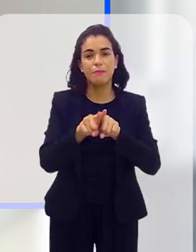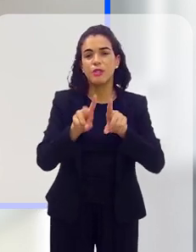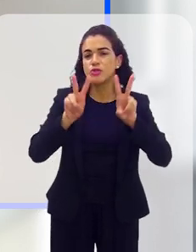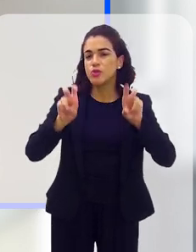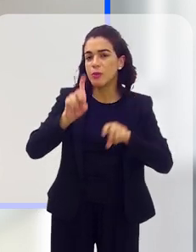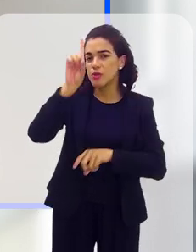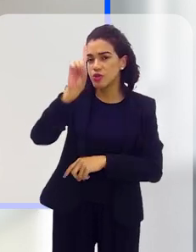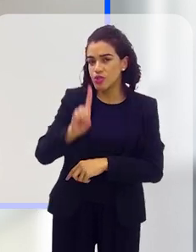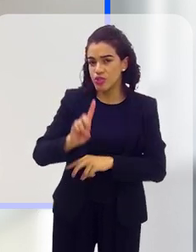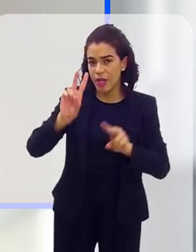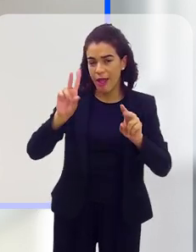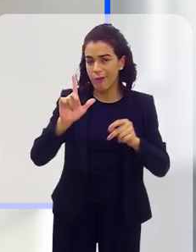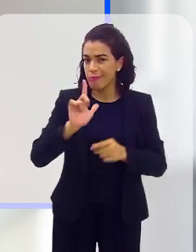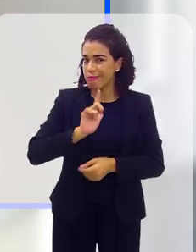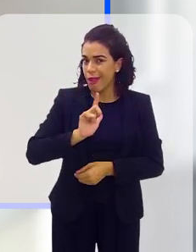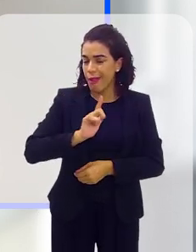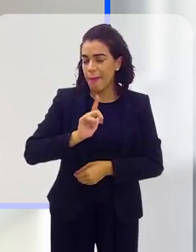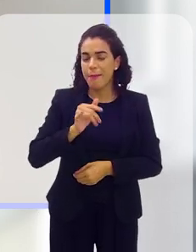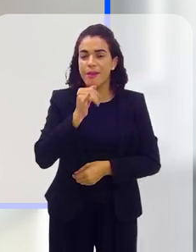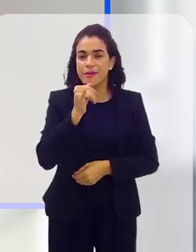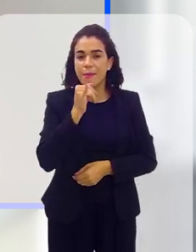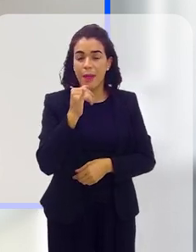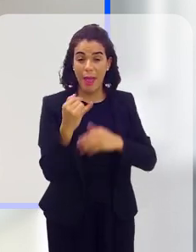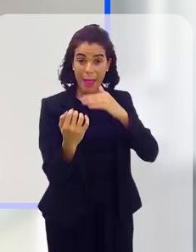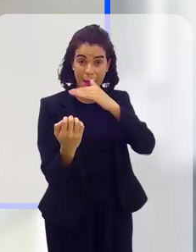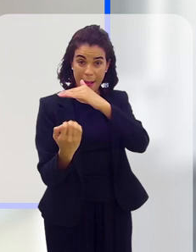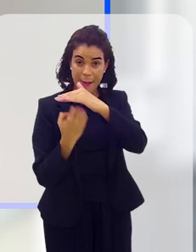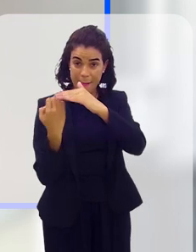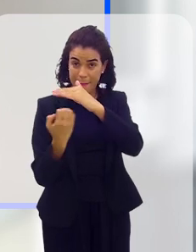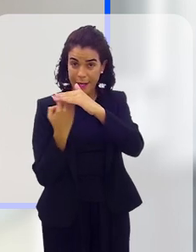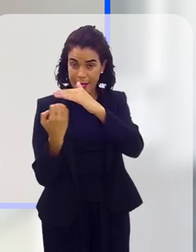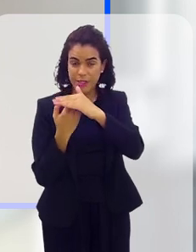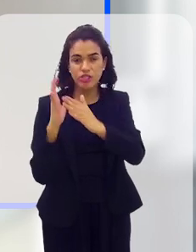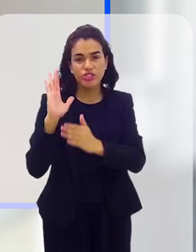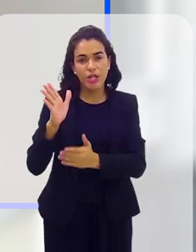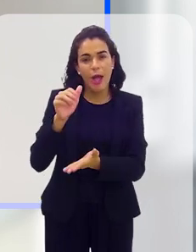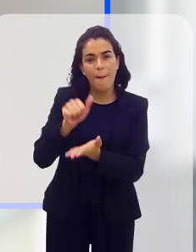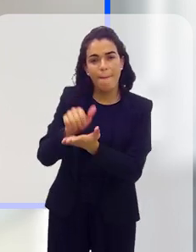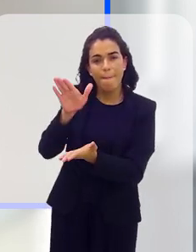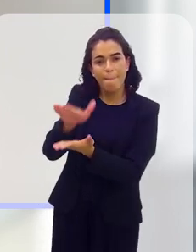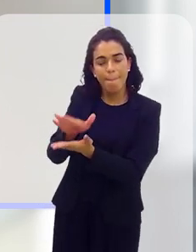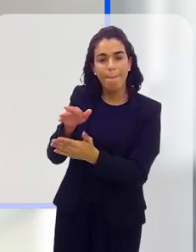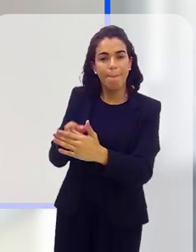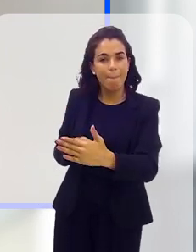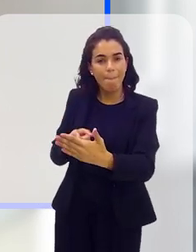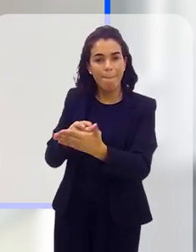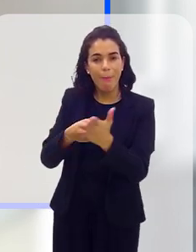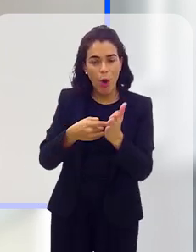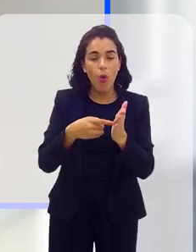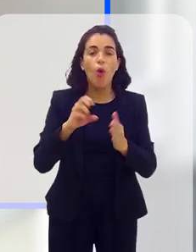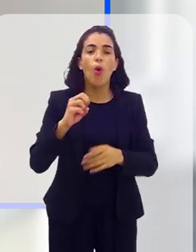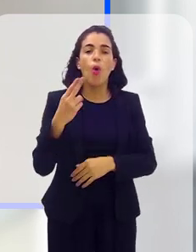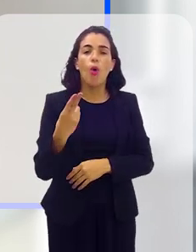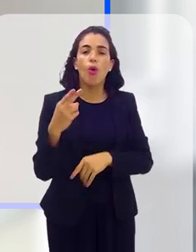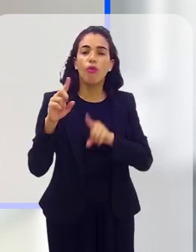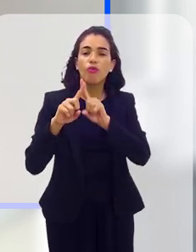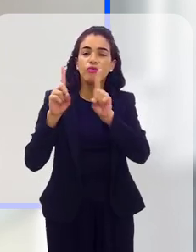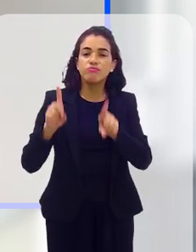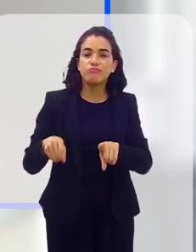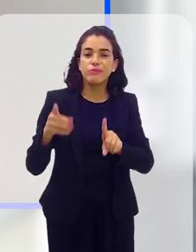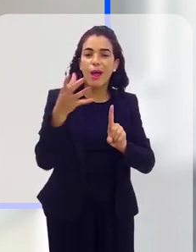também aos direitos que ele tem, uma vez que uma empresa é notificada ou que um trabalhador é